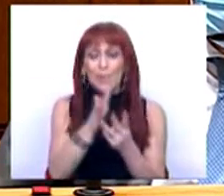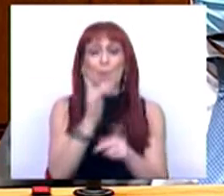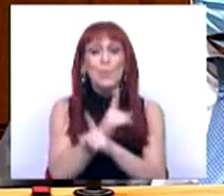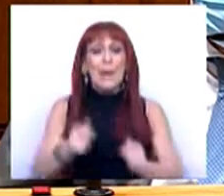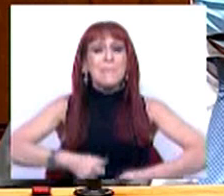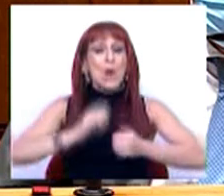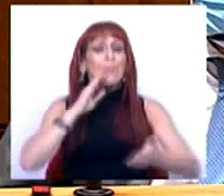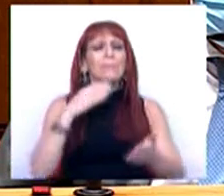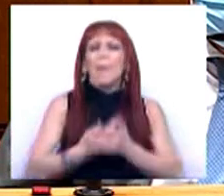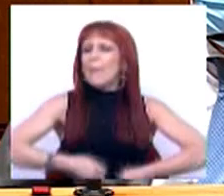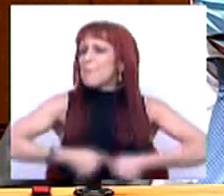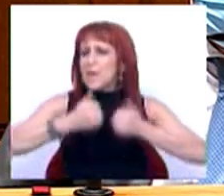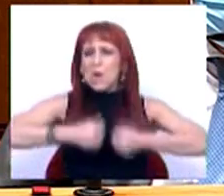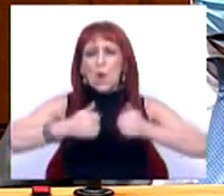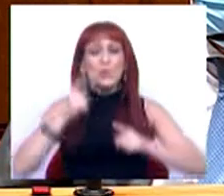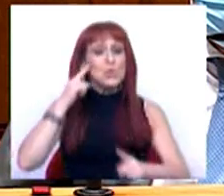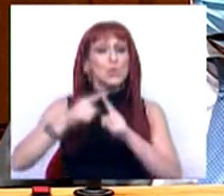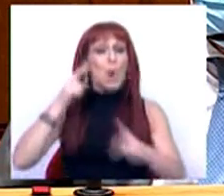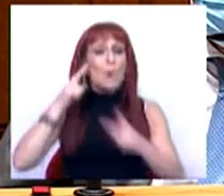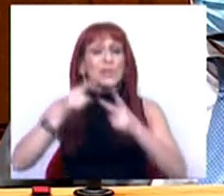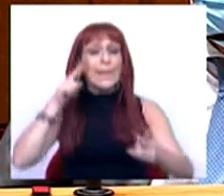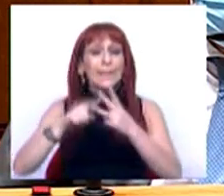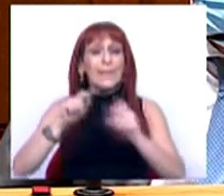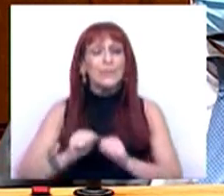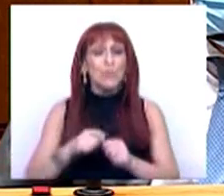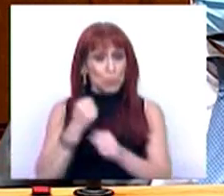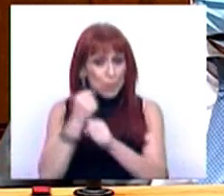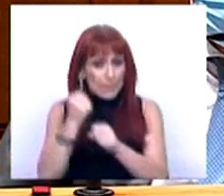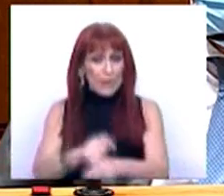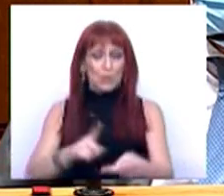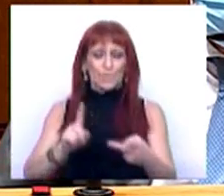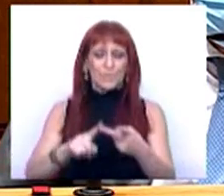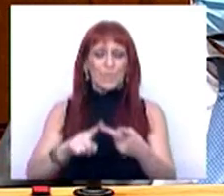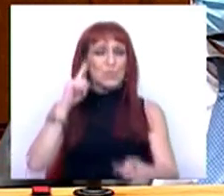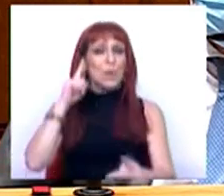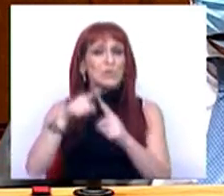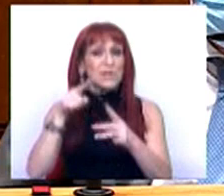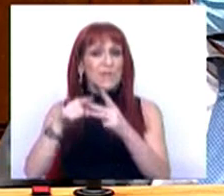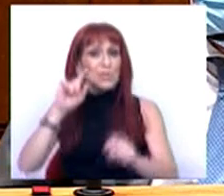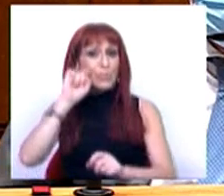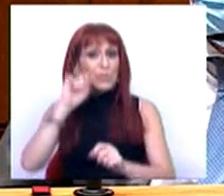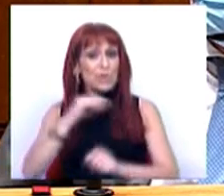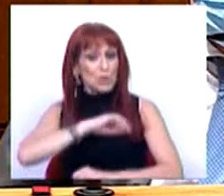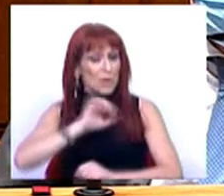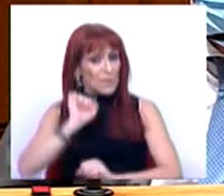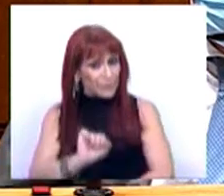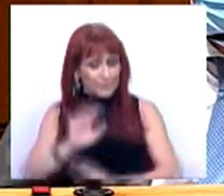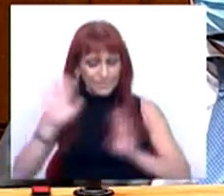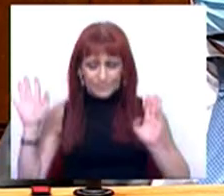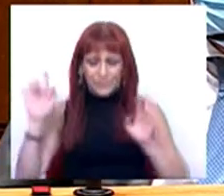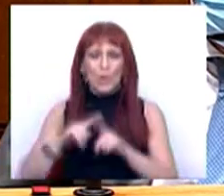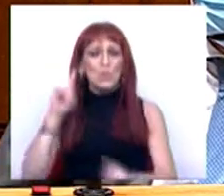aquela que melhor serve. Os objetivos do emprego, os objetivos da proteção dos rendimentos,